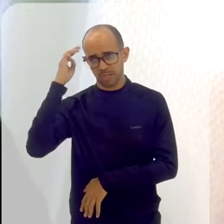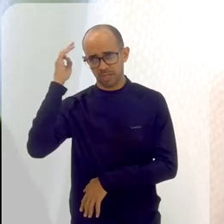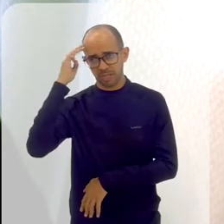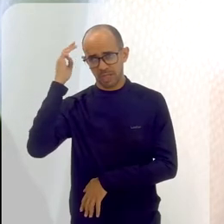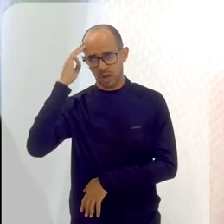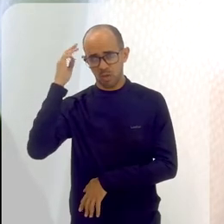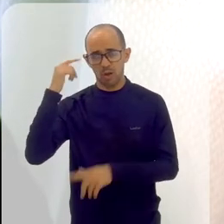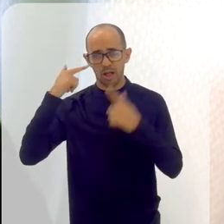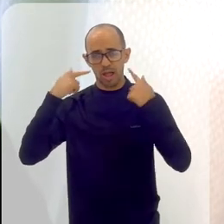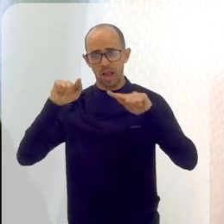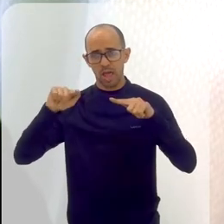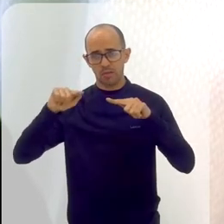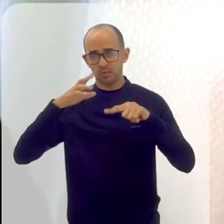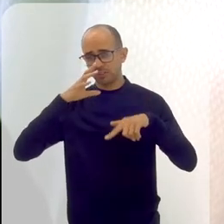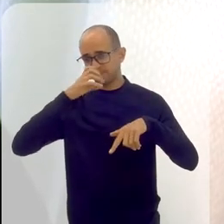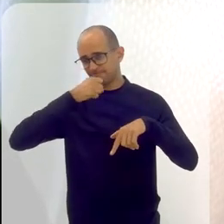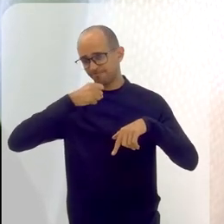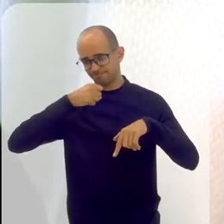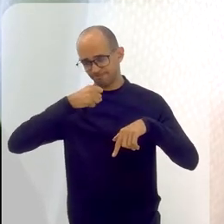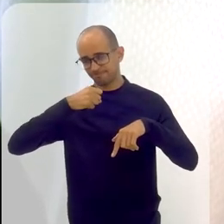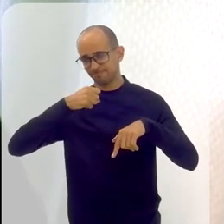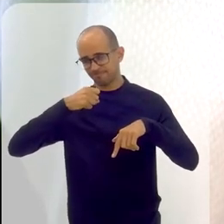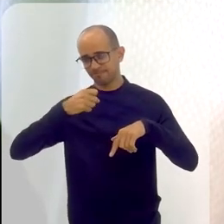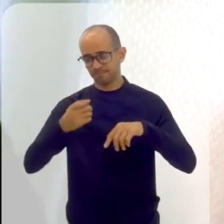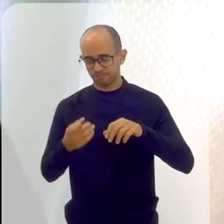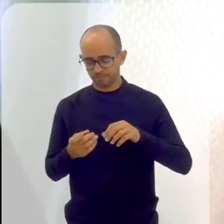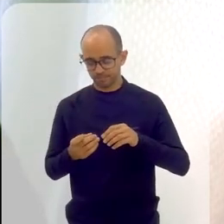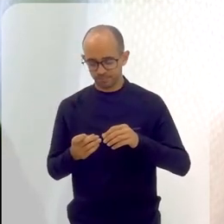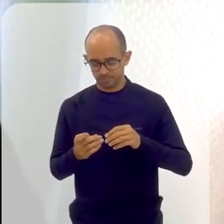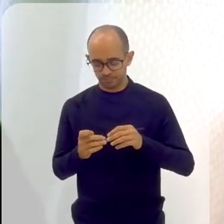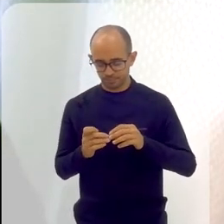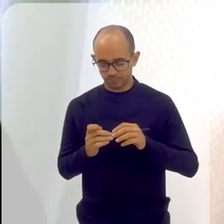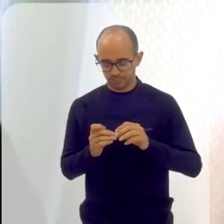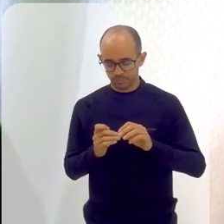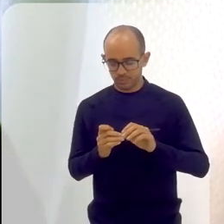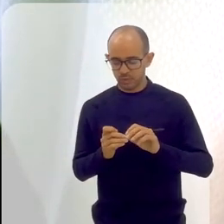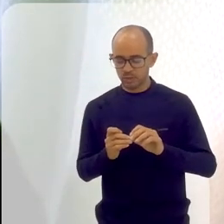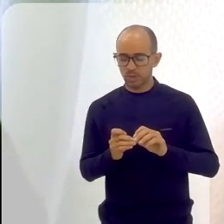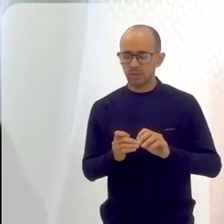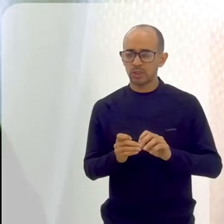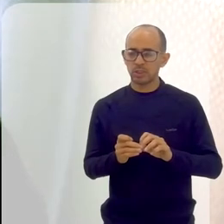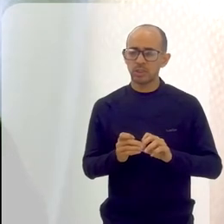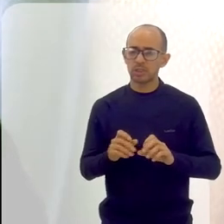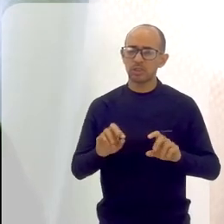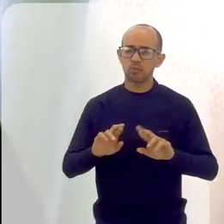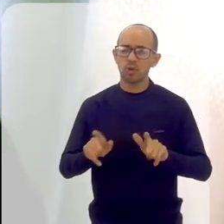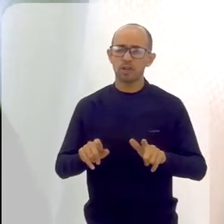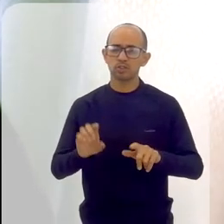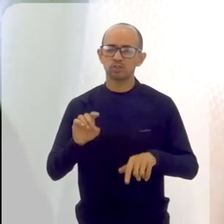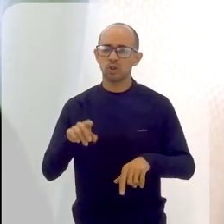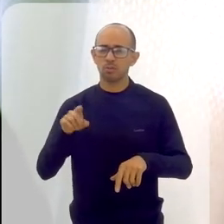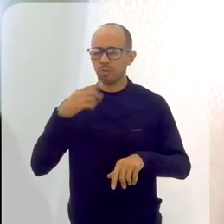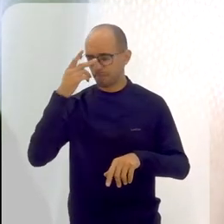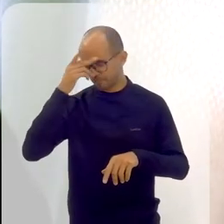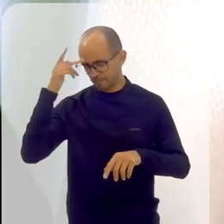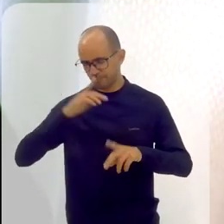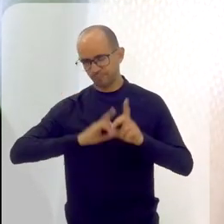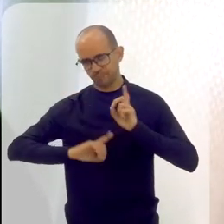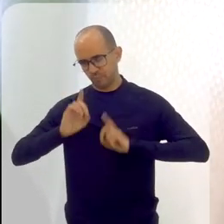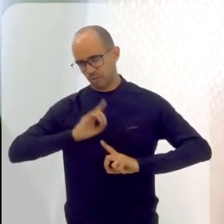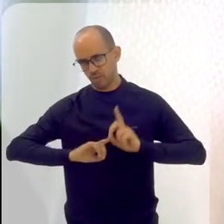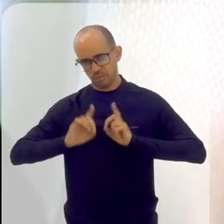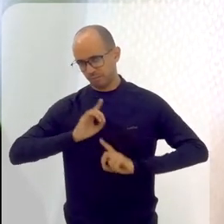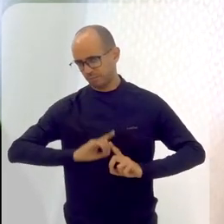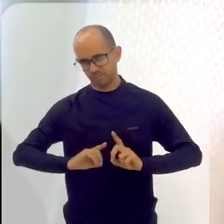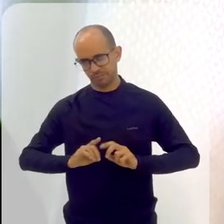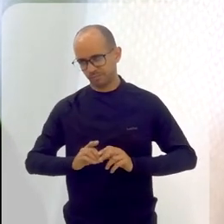graves e persistentes. Então, não era simplesmente alguém que tinha uma depressão que ia lá fazer um